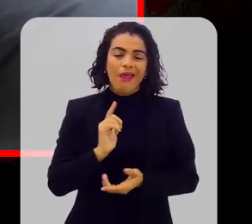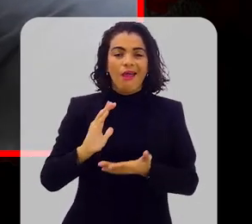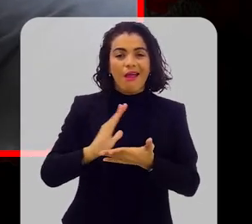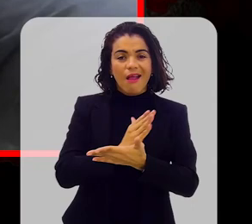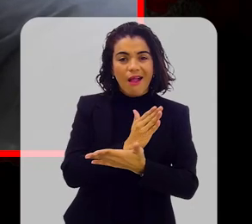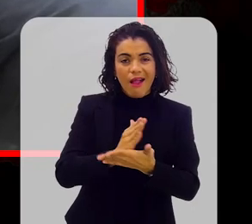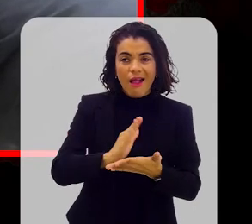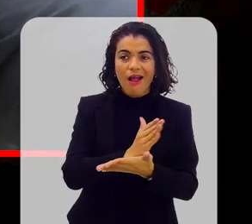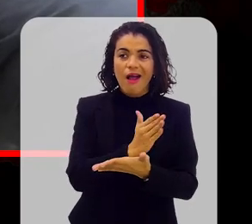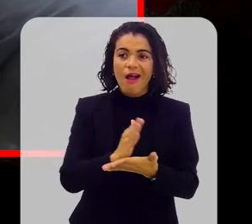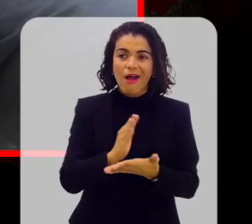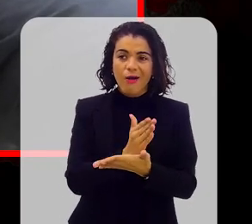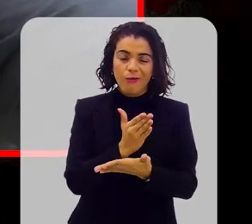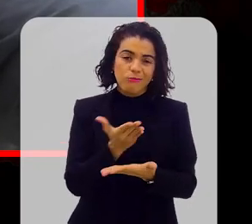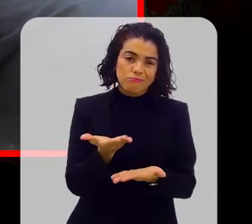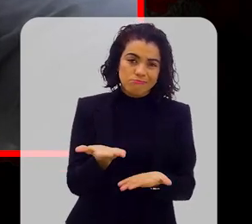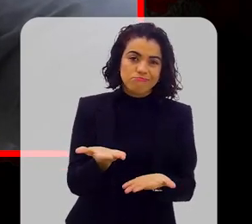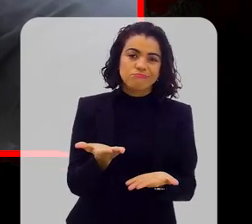alguns...